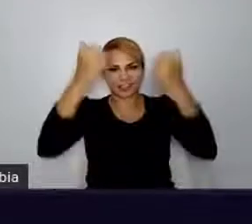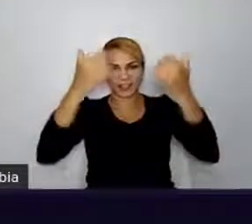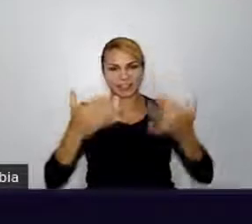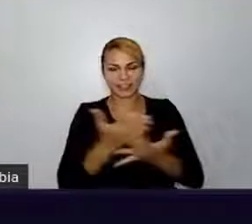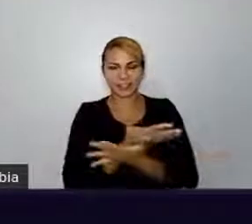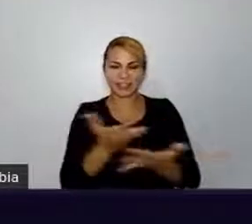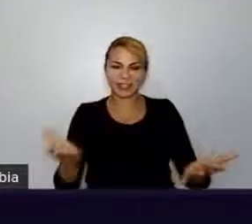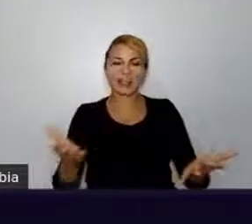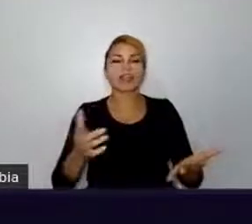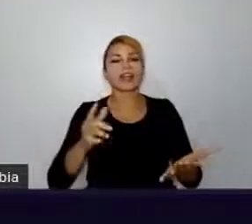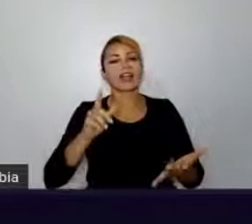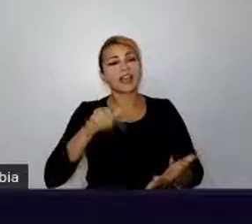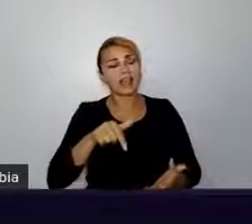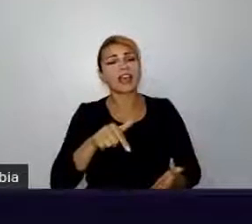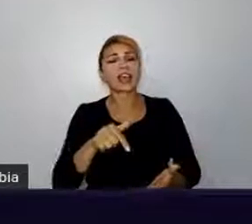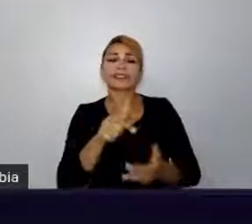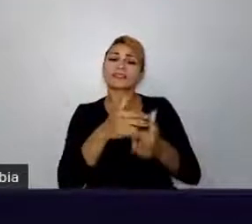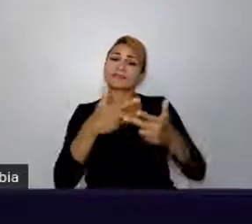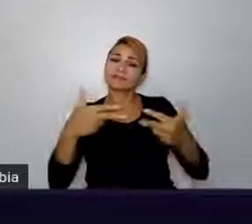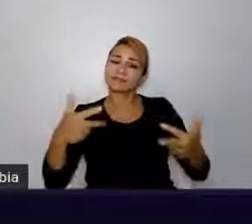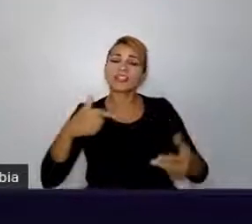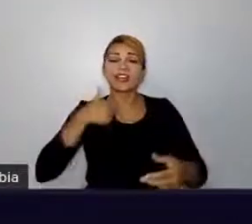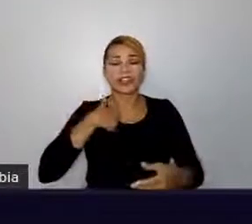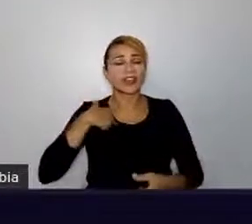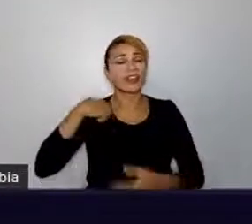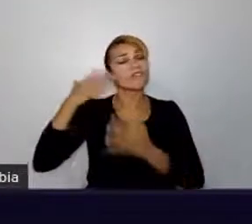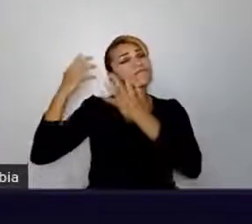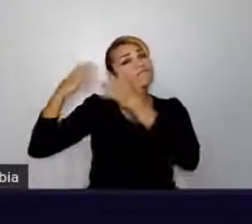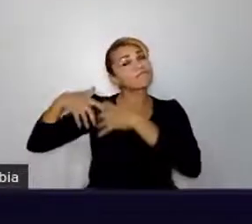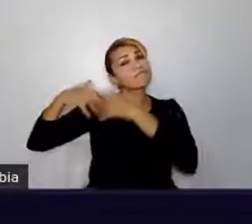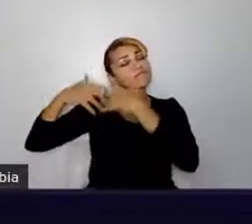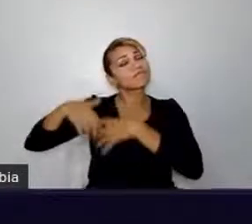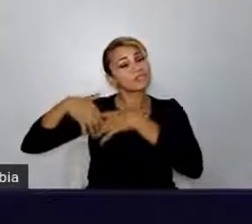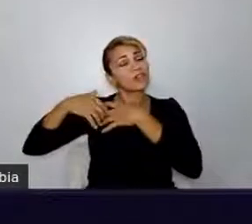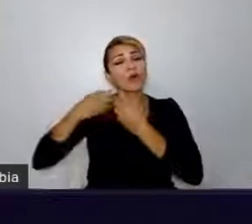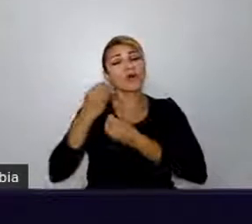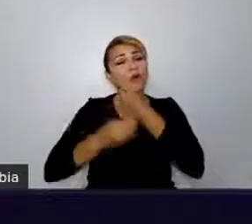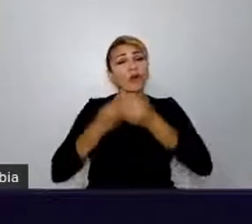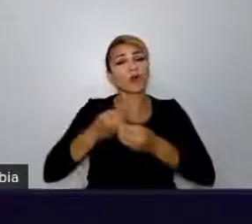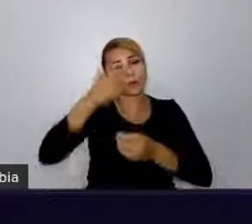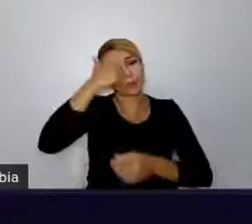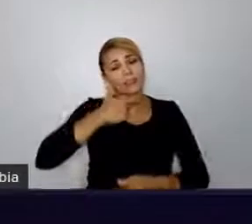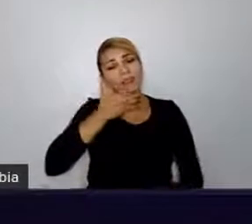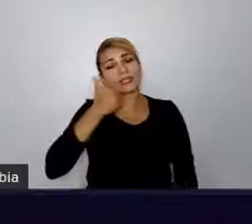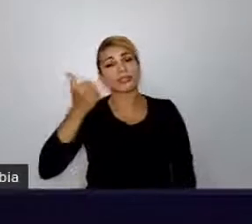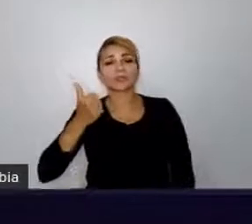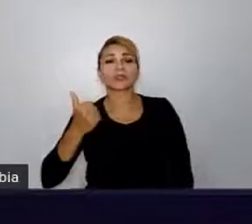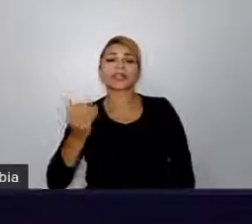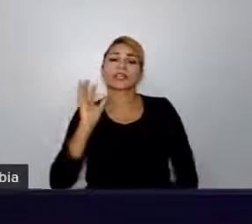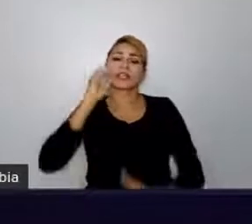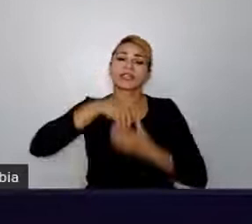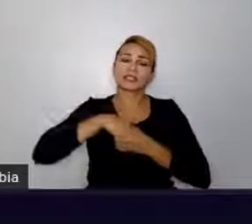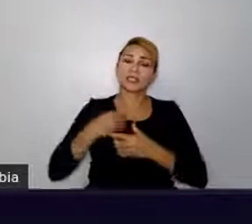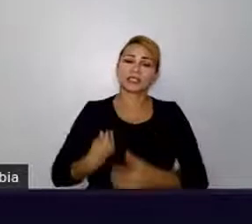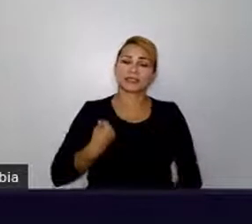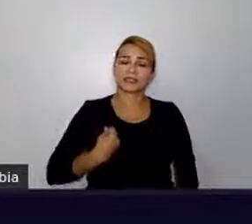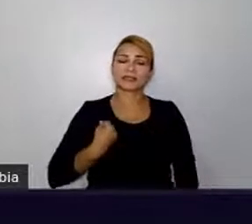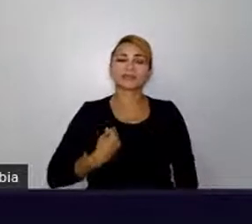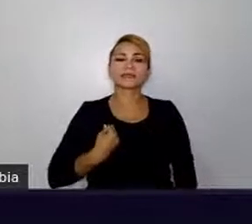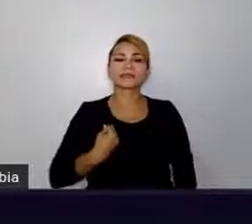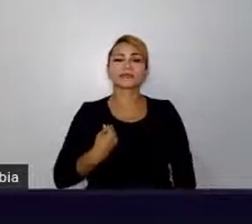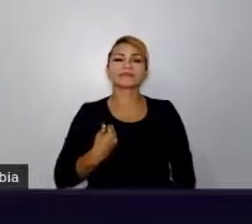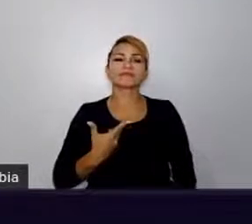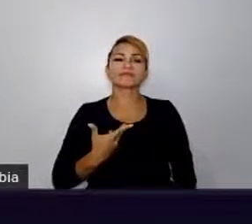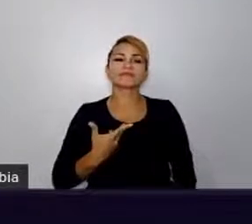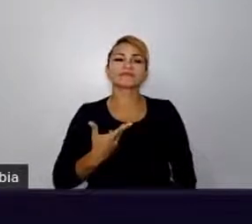são coisas que eu tenho refletido em como ser melhor na minha vida pessoal mesmo, tipo, independente